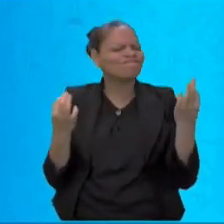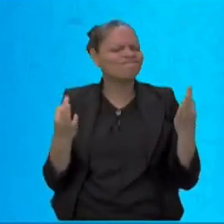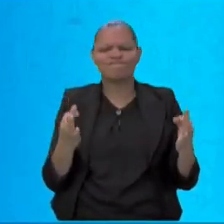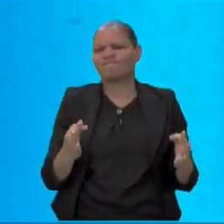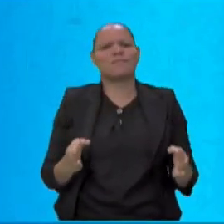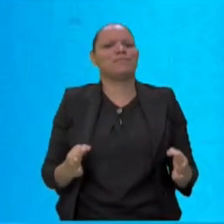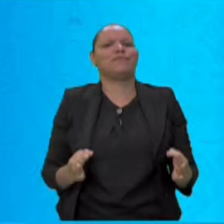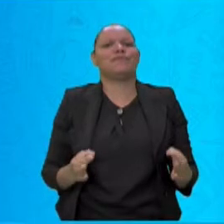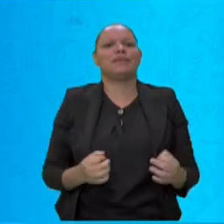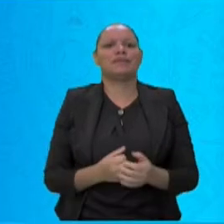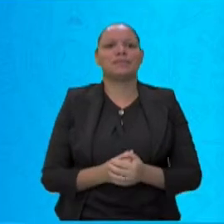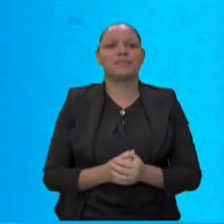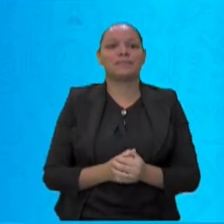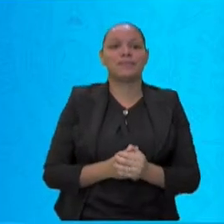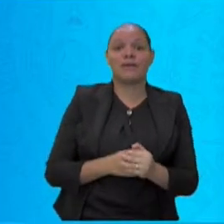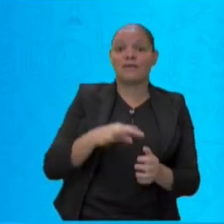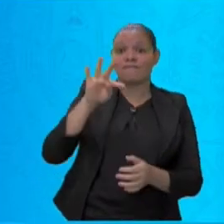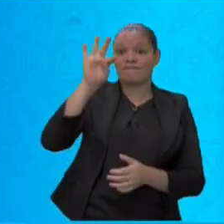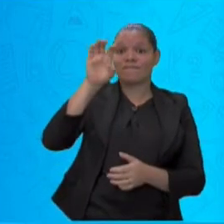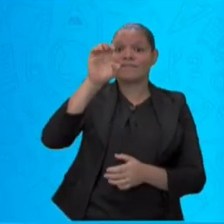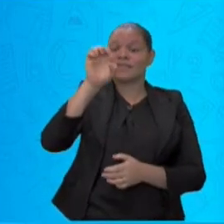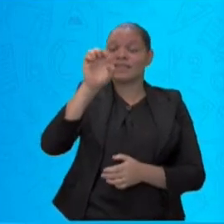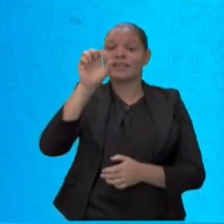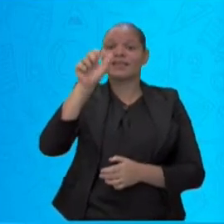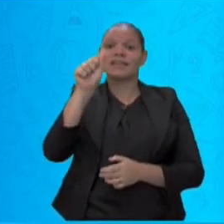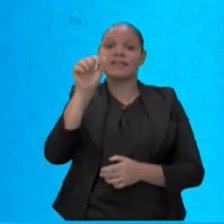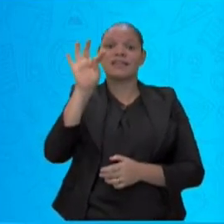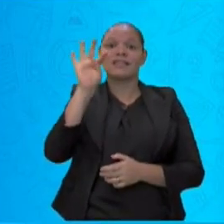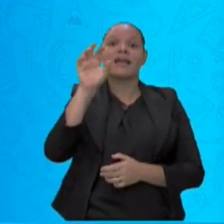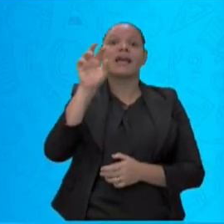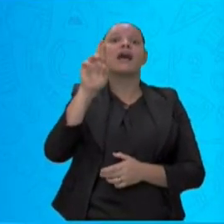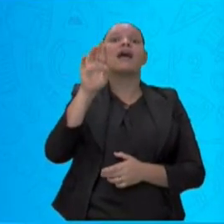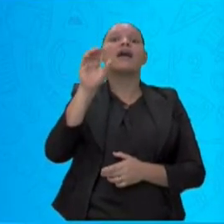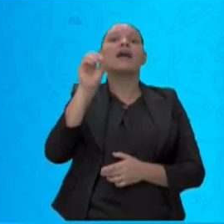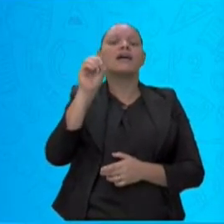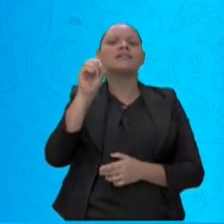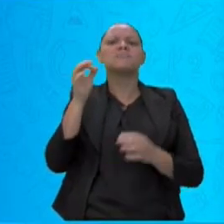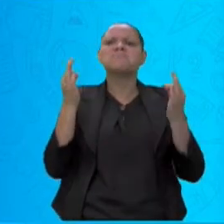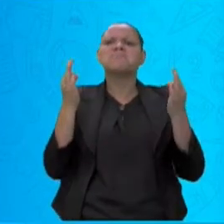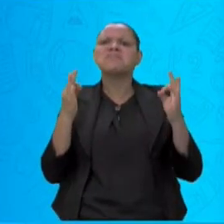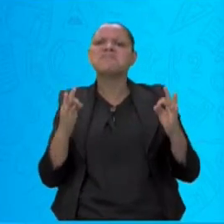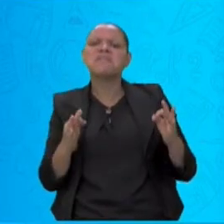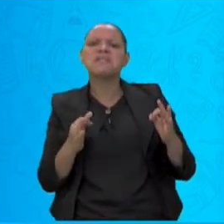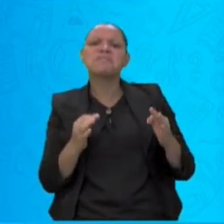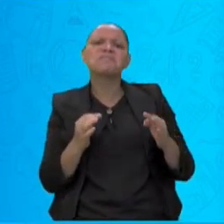Teatro. Olha o T e o R aqui, ó. Perfeito ou imperfeito?